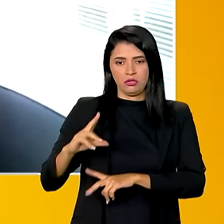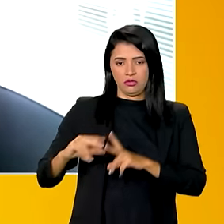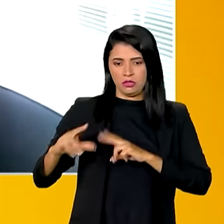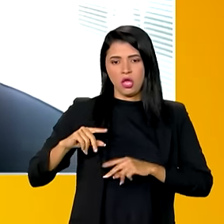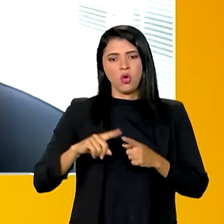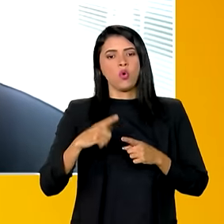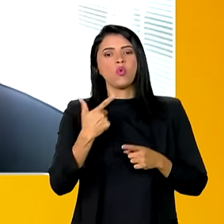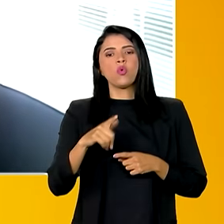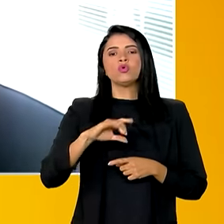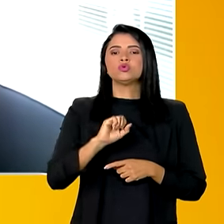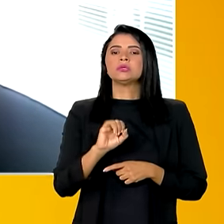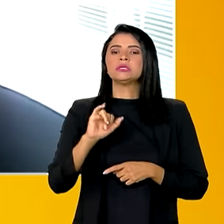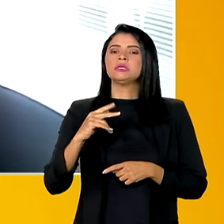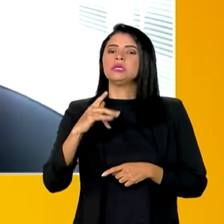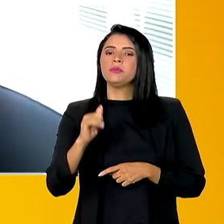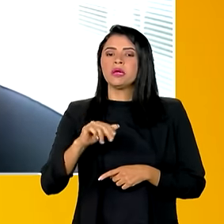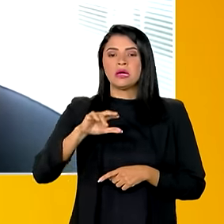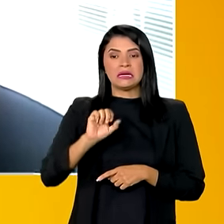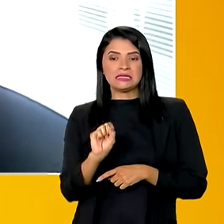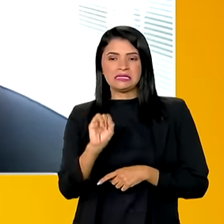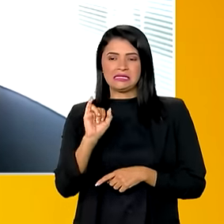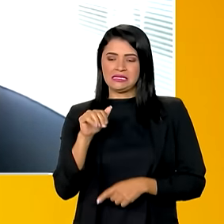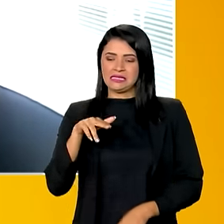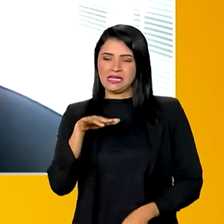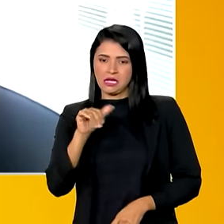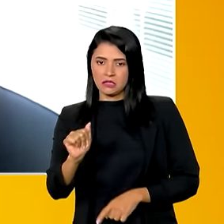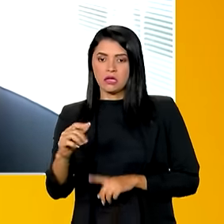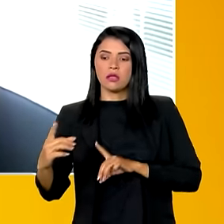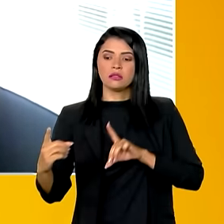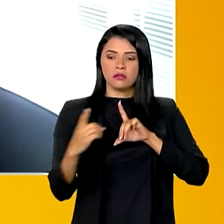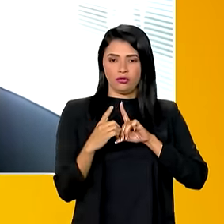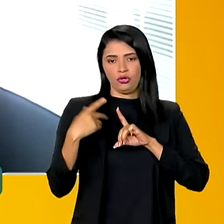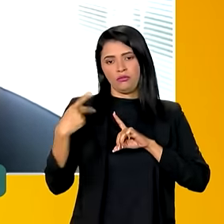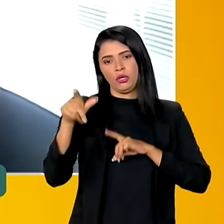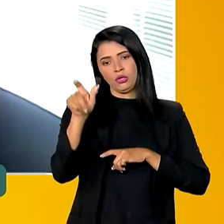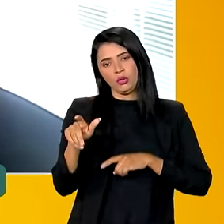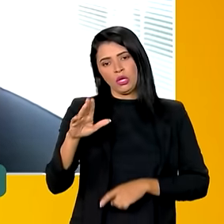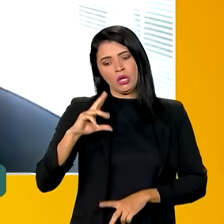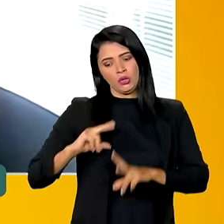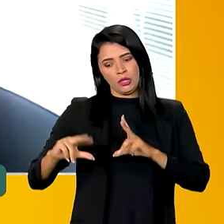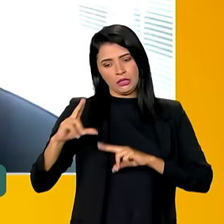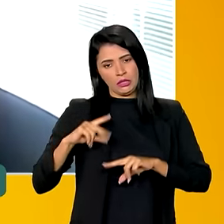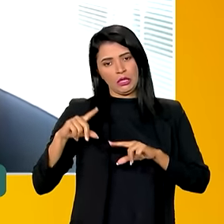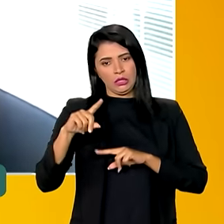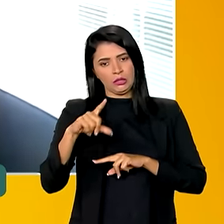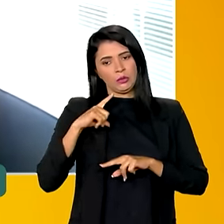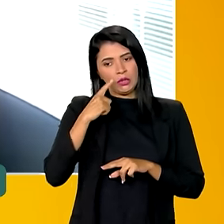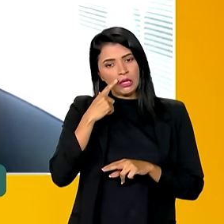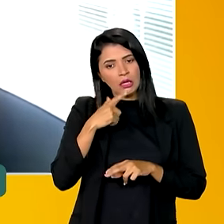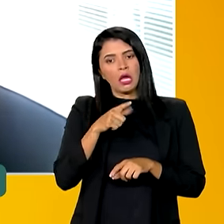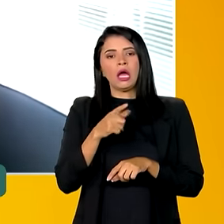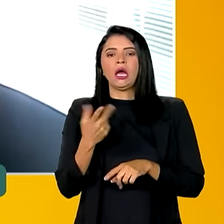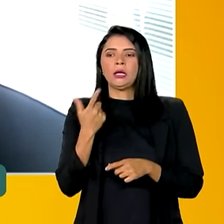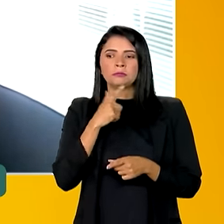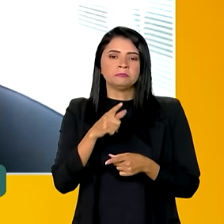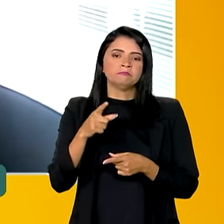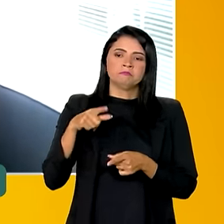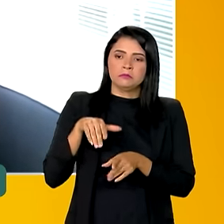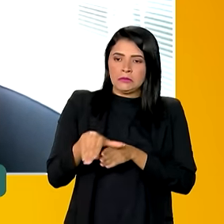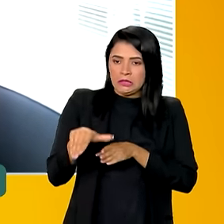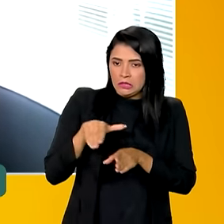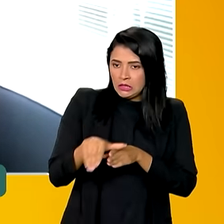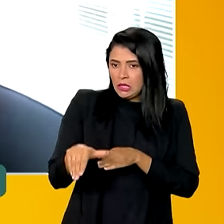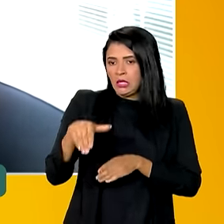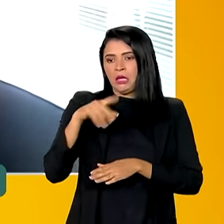-SINASE, que é o atendimento dos adolescentes que estão em cumprimento de medidas sócio-educativas. Também